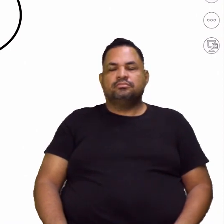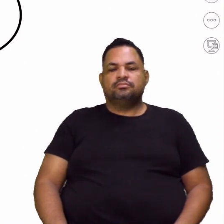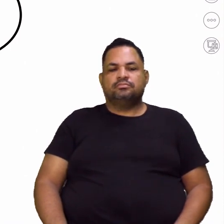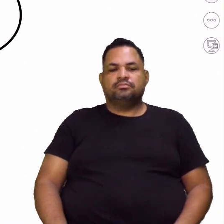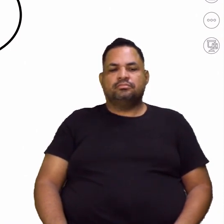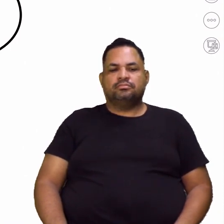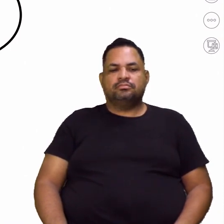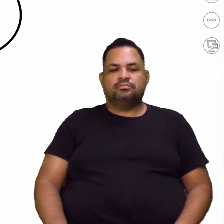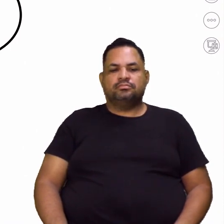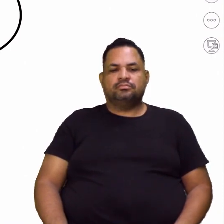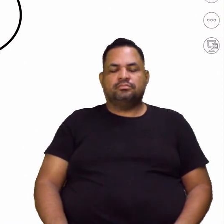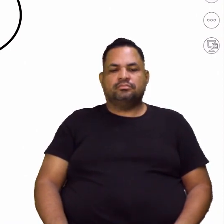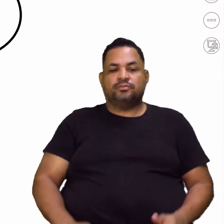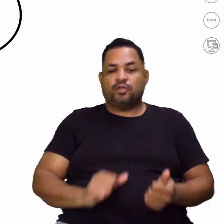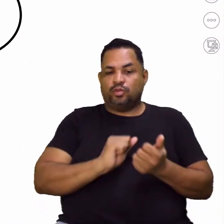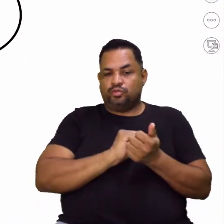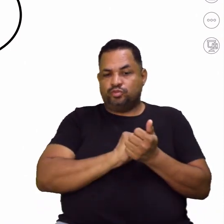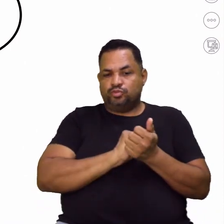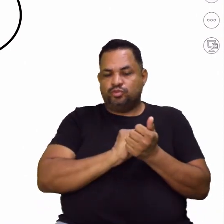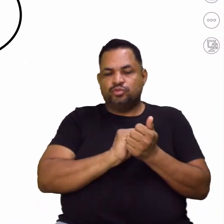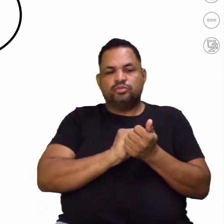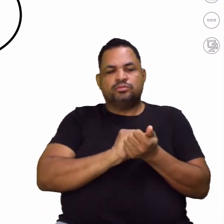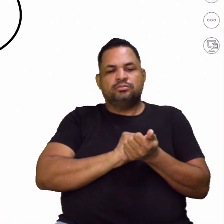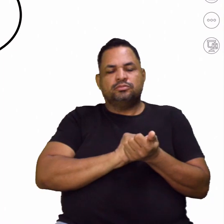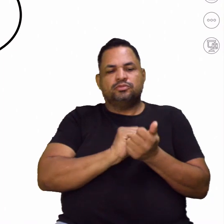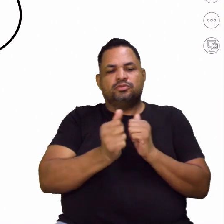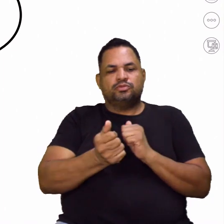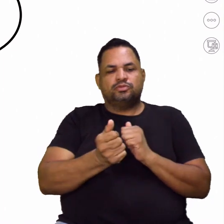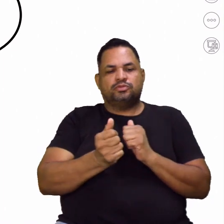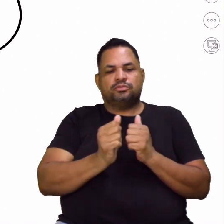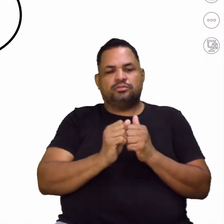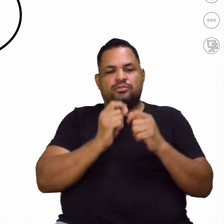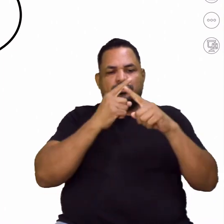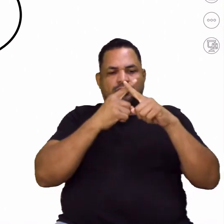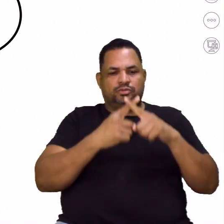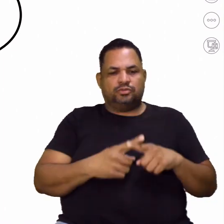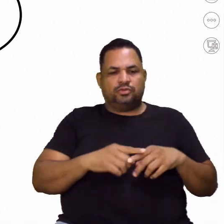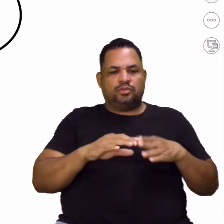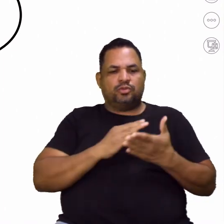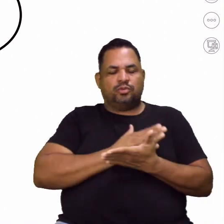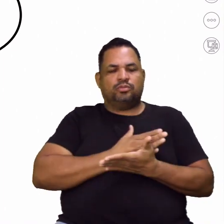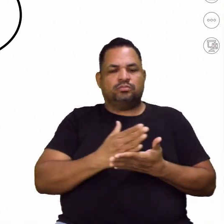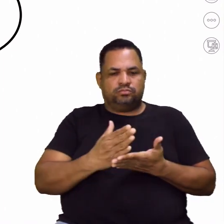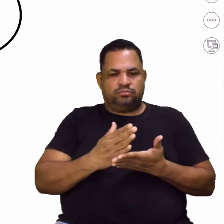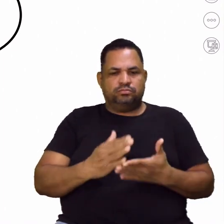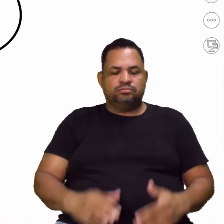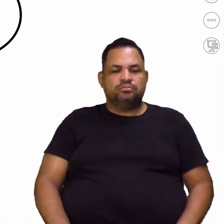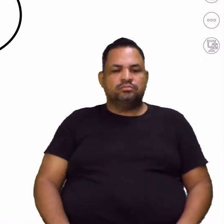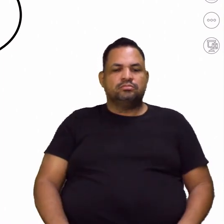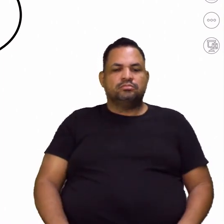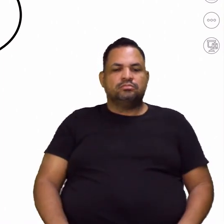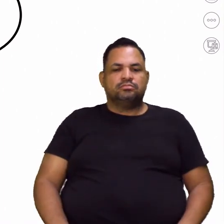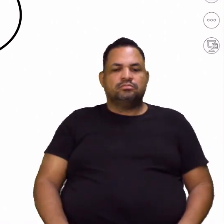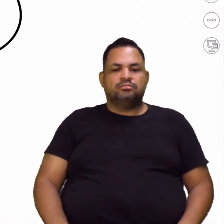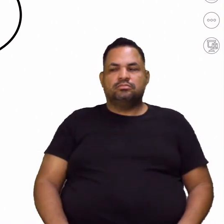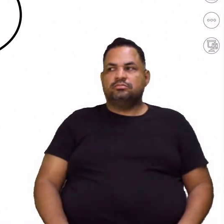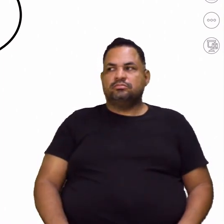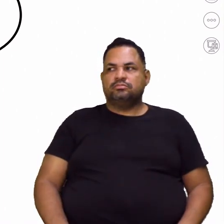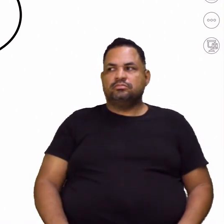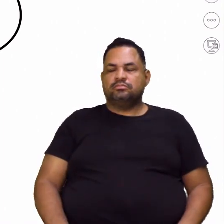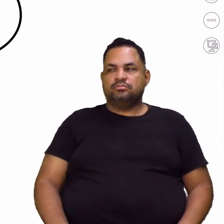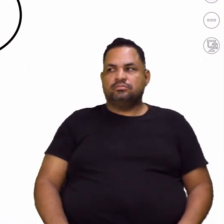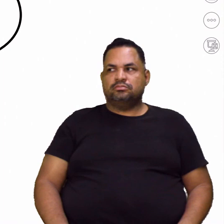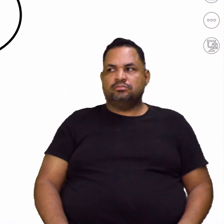Jogo. O jogo. Jogo. Eu falo jogo substantivo. O jogo começou. Tá bom? O